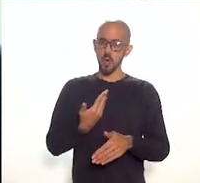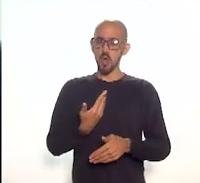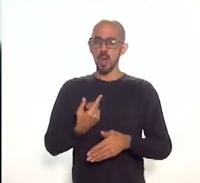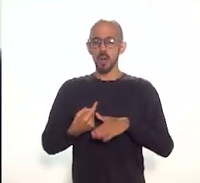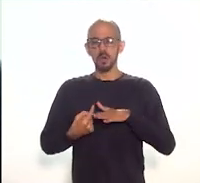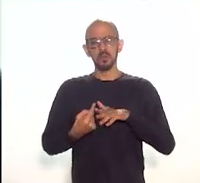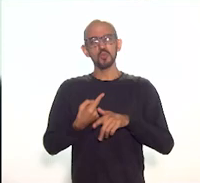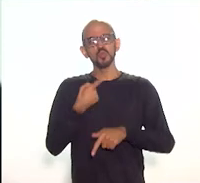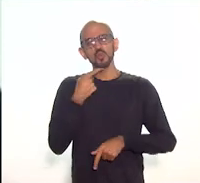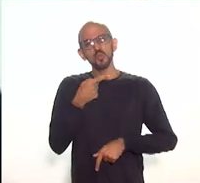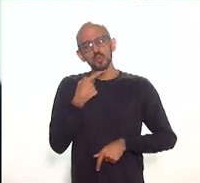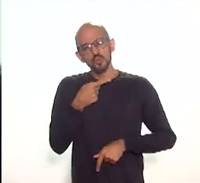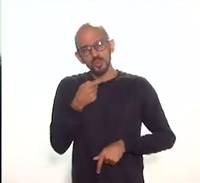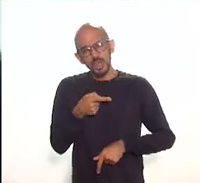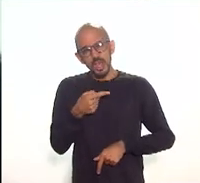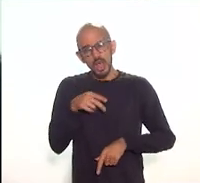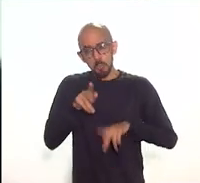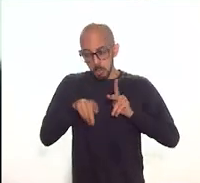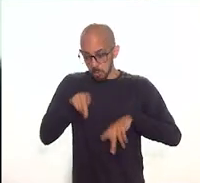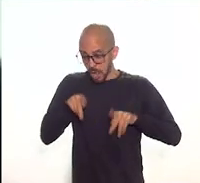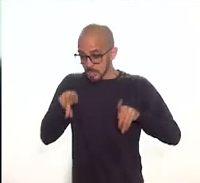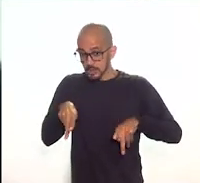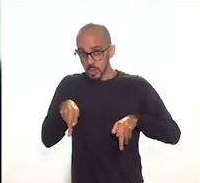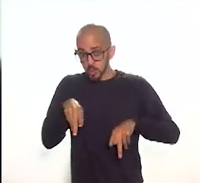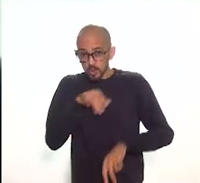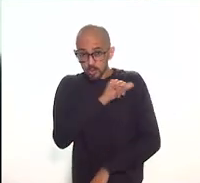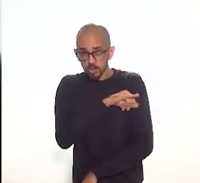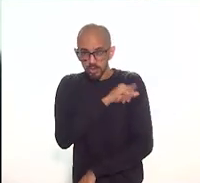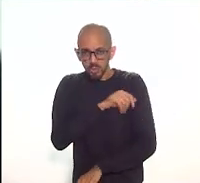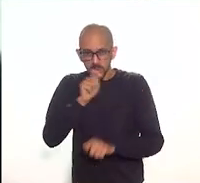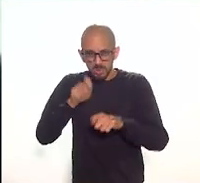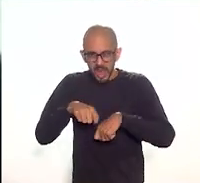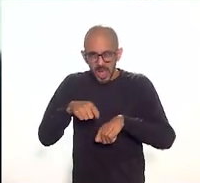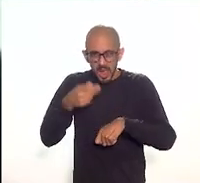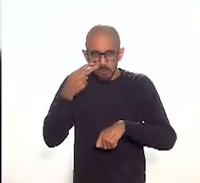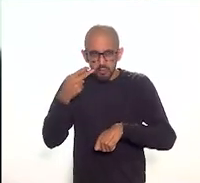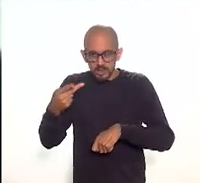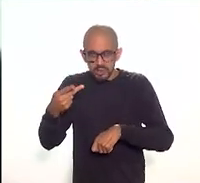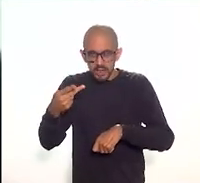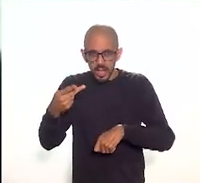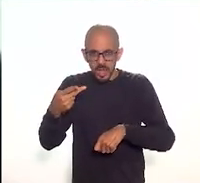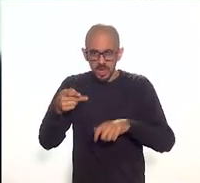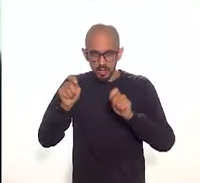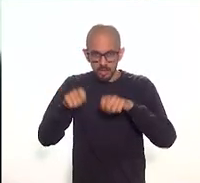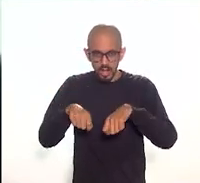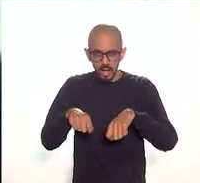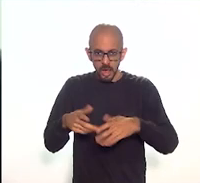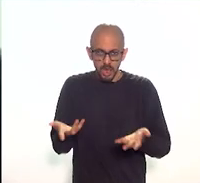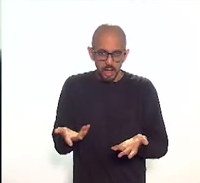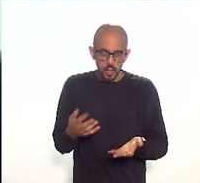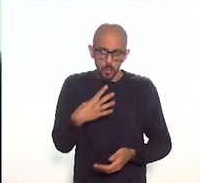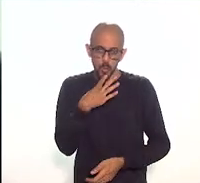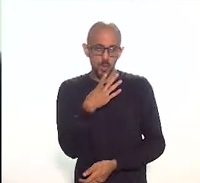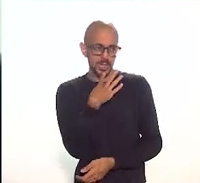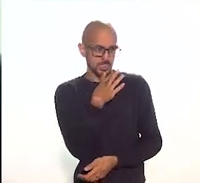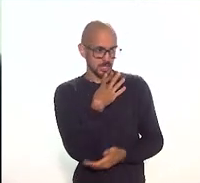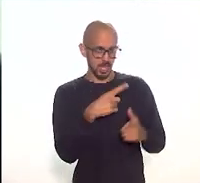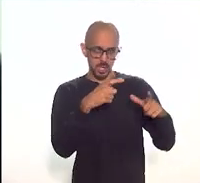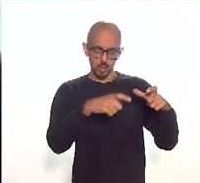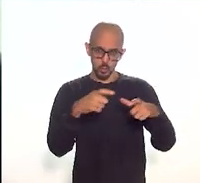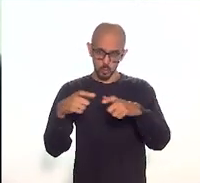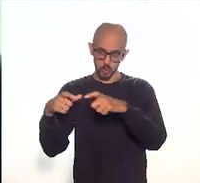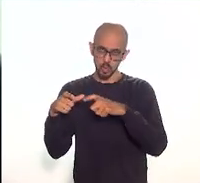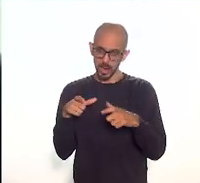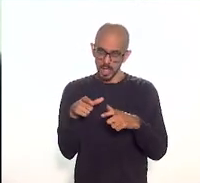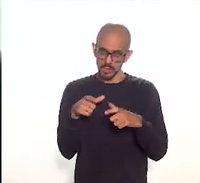o povo que mora na cidade do Rio de Janeiro tem condições de fazer uma visita, de conhecer esses espaços tão